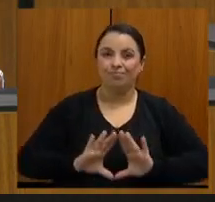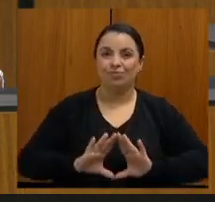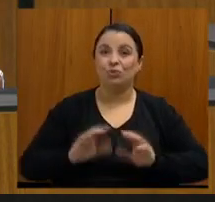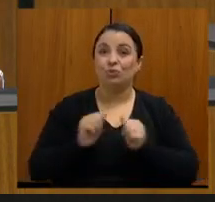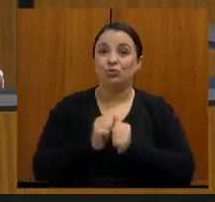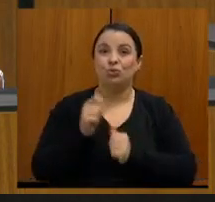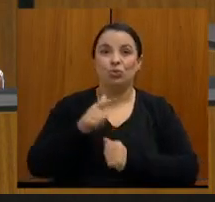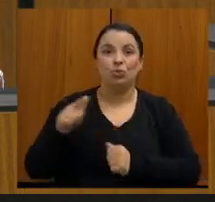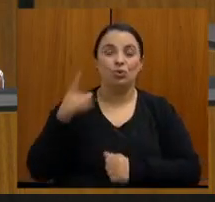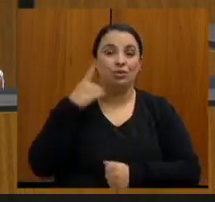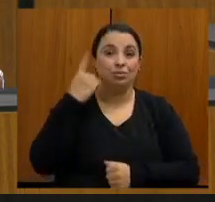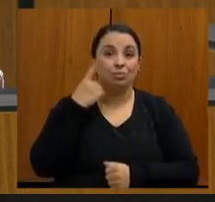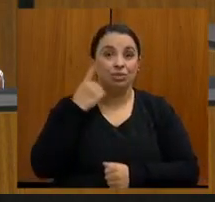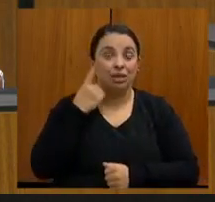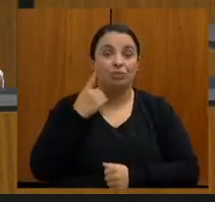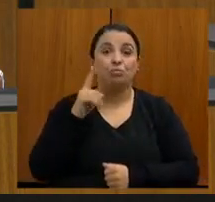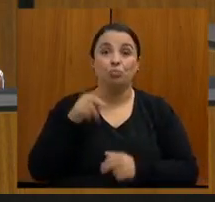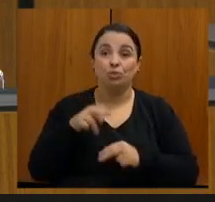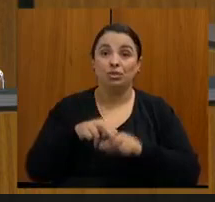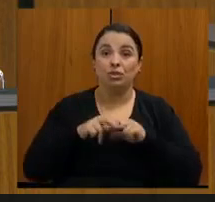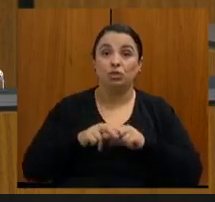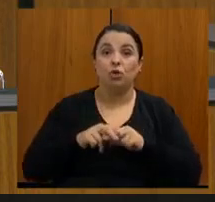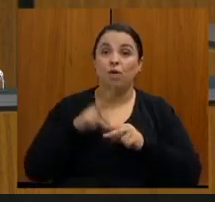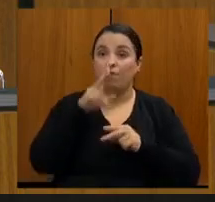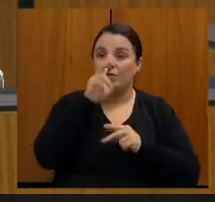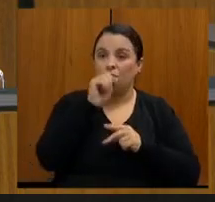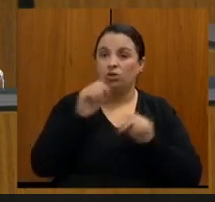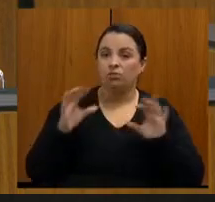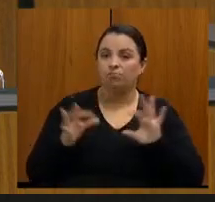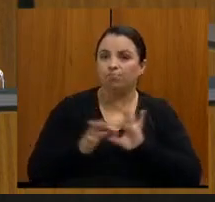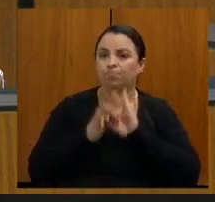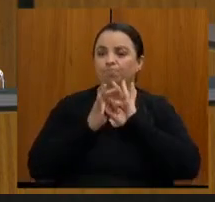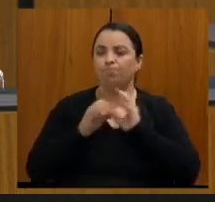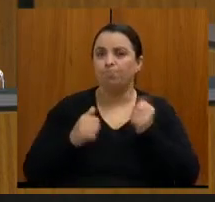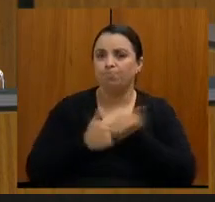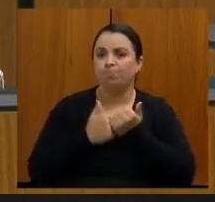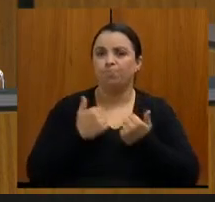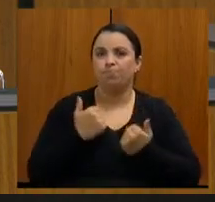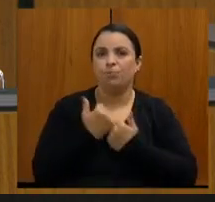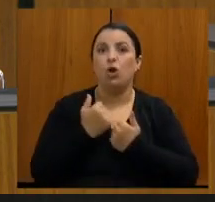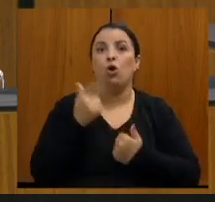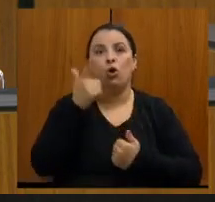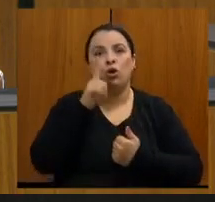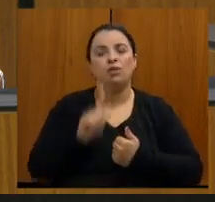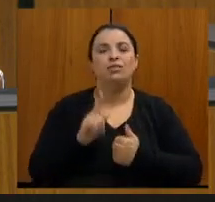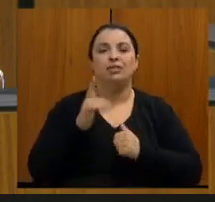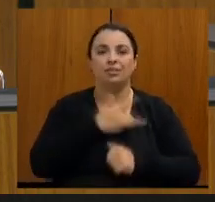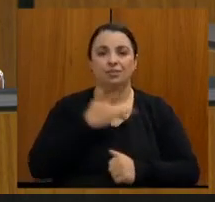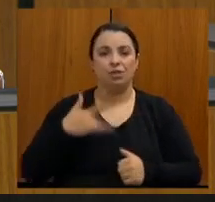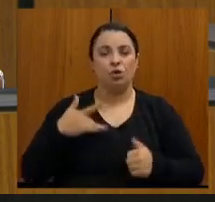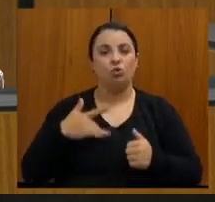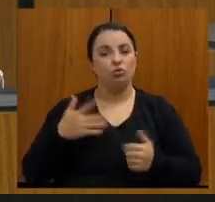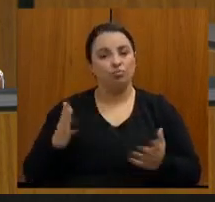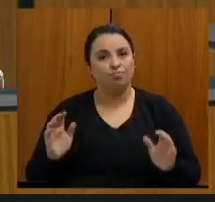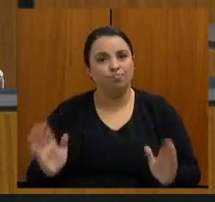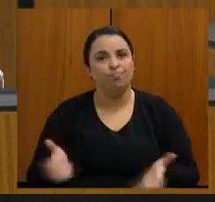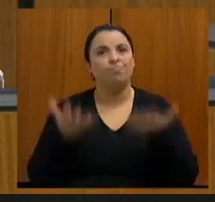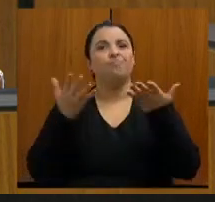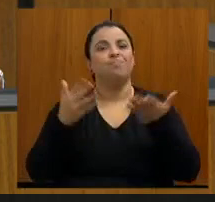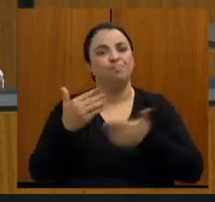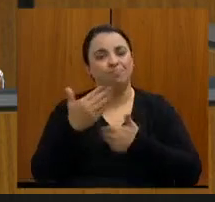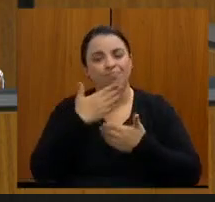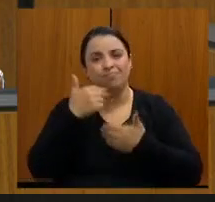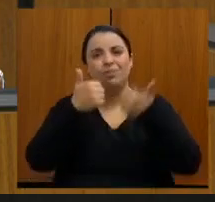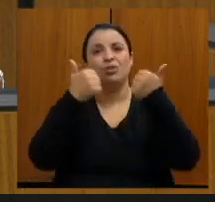os deputados, porque somente somando forças nós conseguiremos melhorar a saúde da população de Minas Gerais.